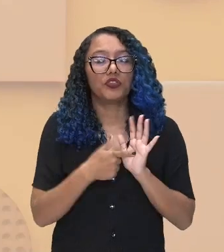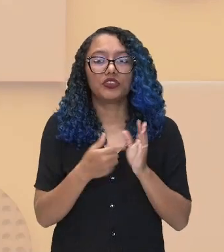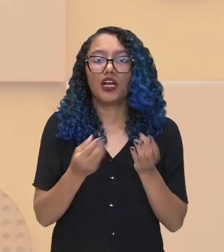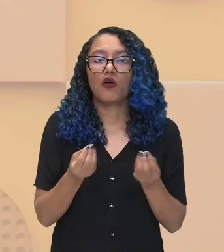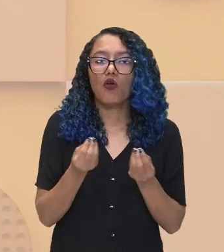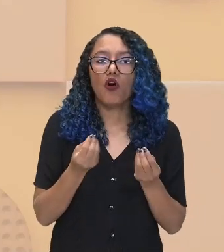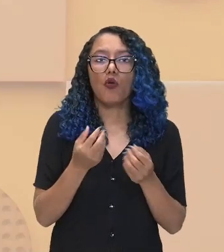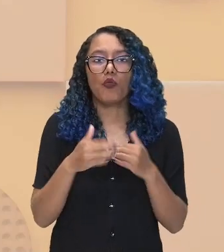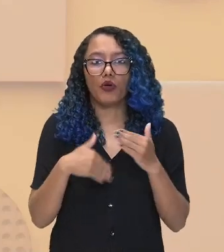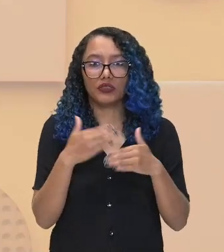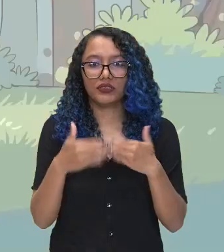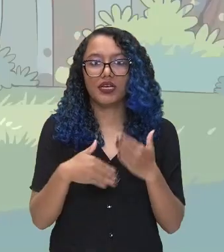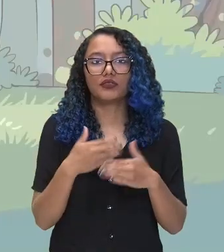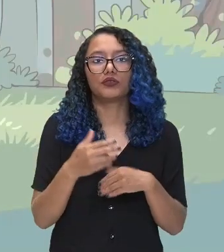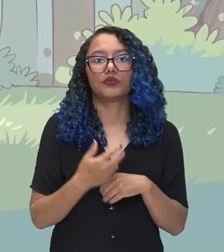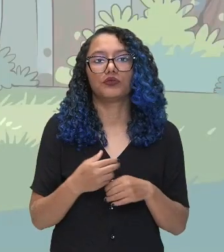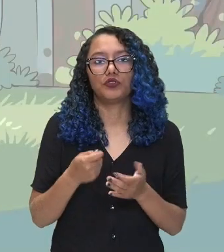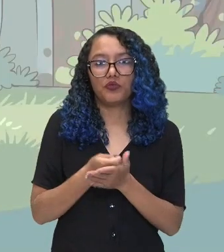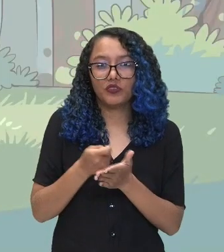Prestem atenção.